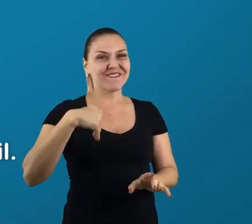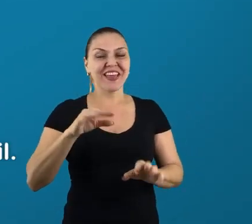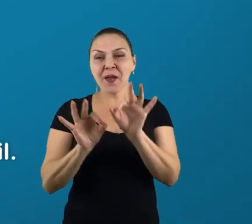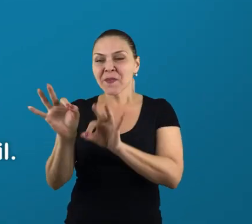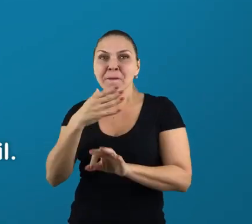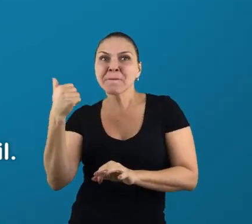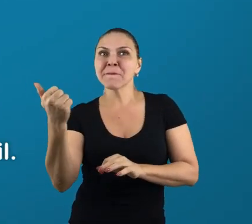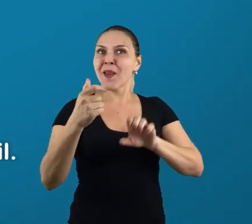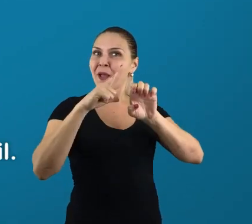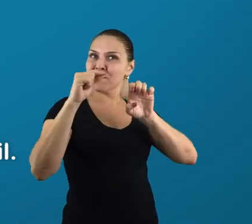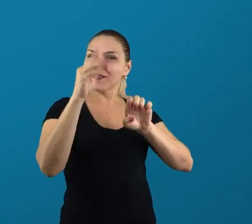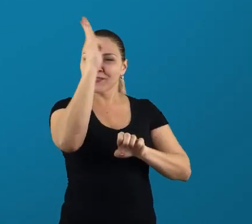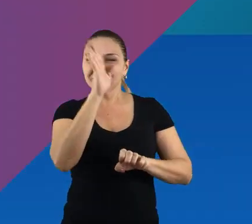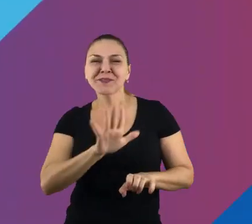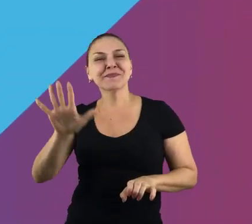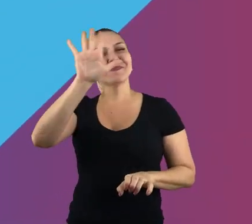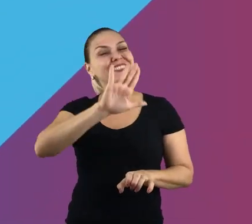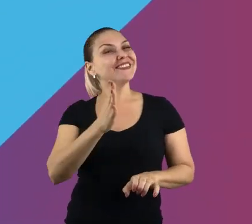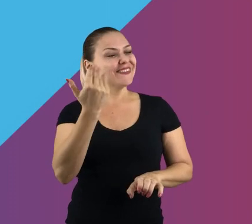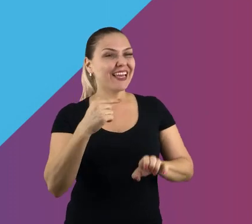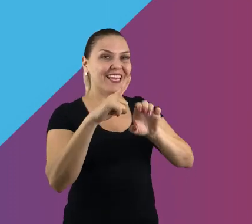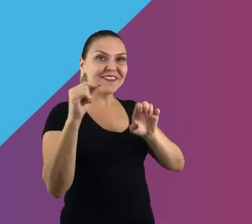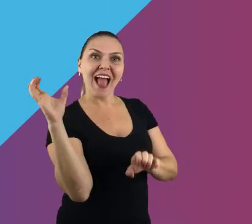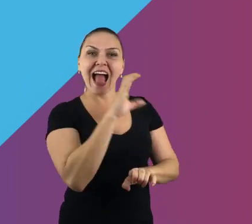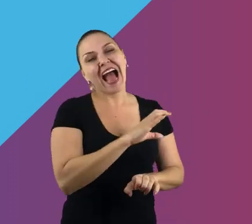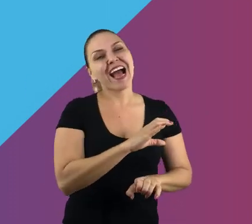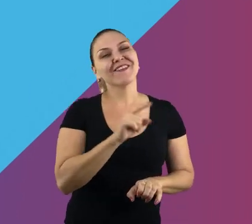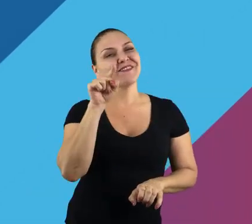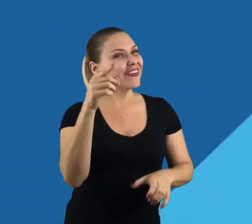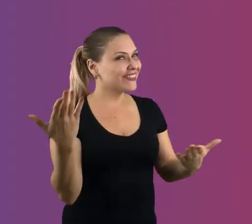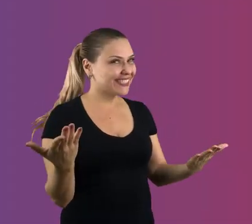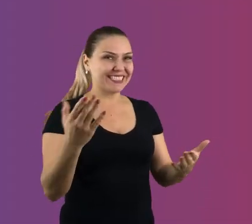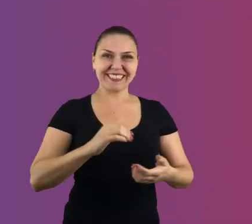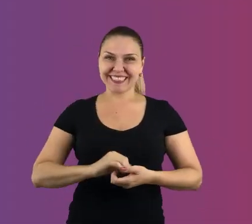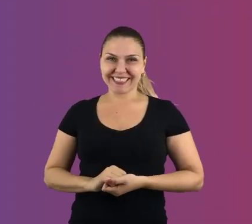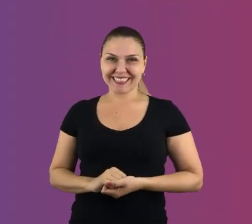programa de empreendedorismo do Brasil. Empreenda Rápido. É pra já. É pra você.